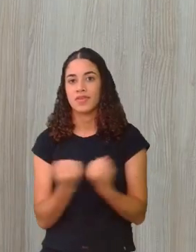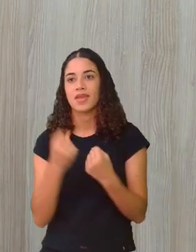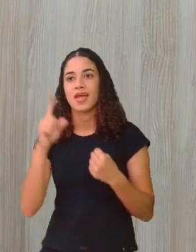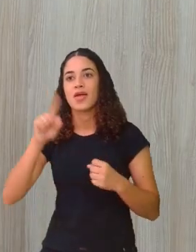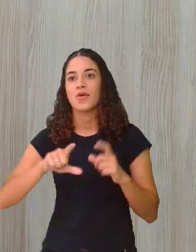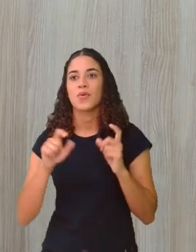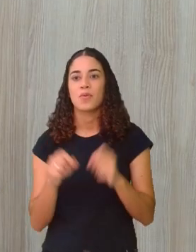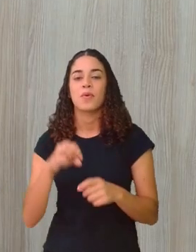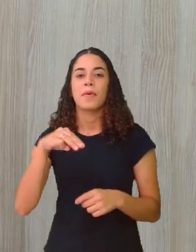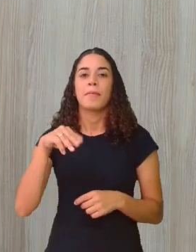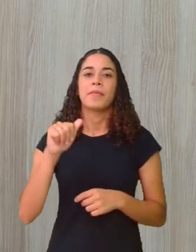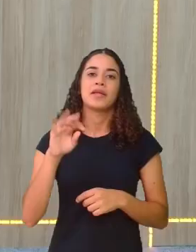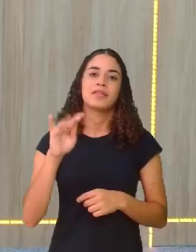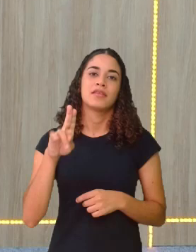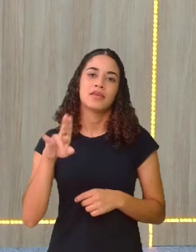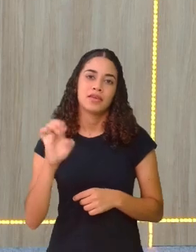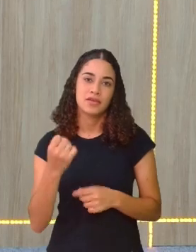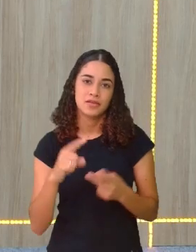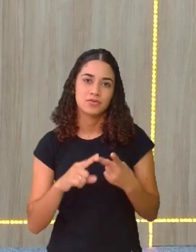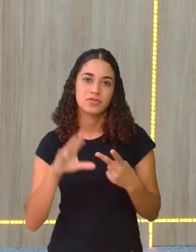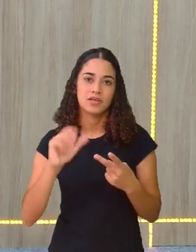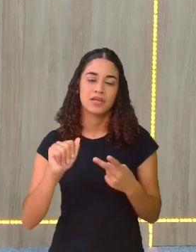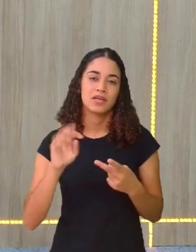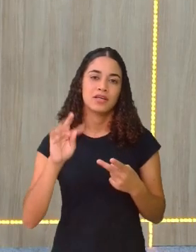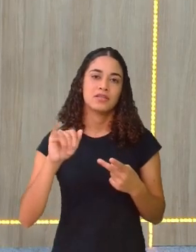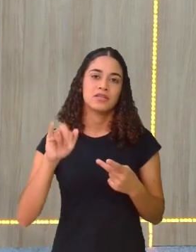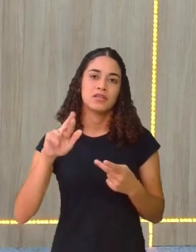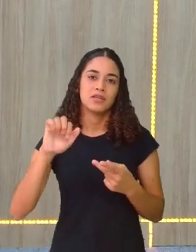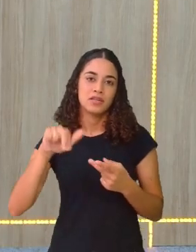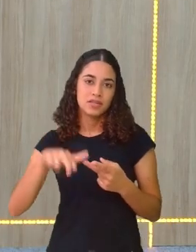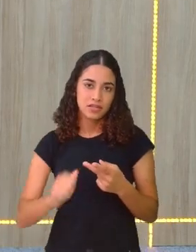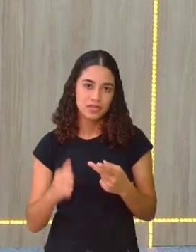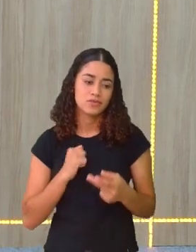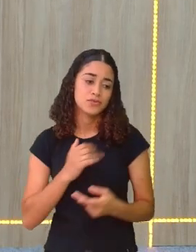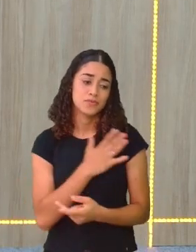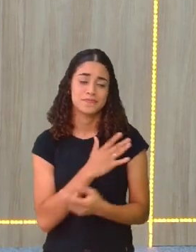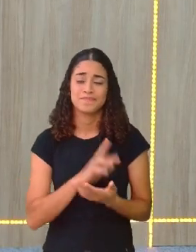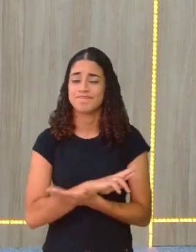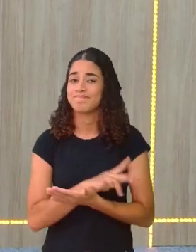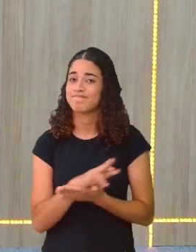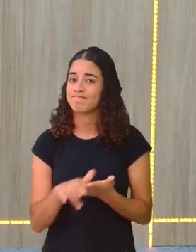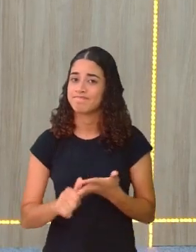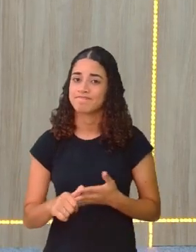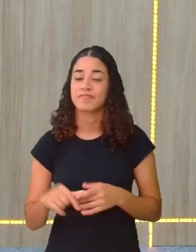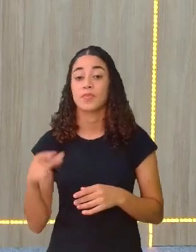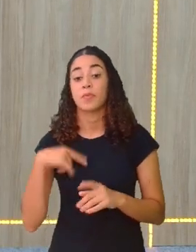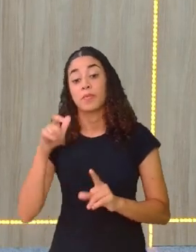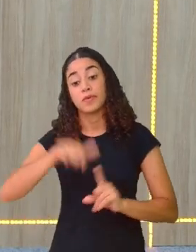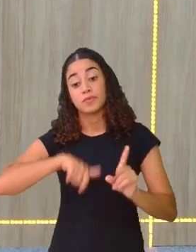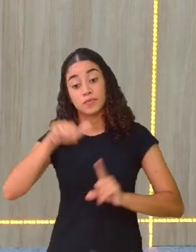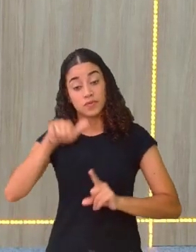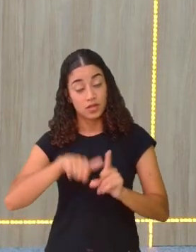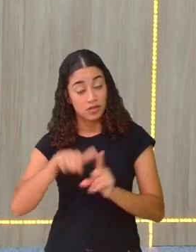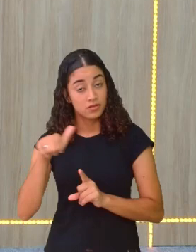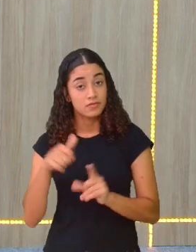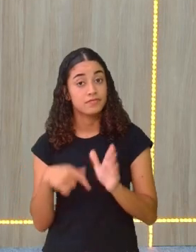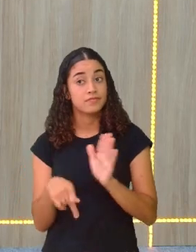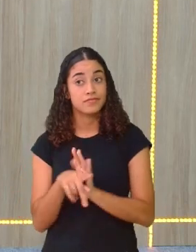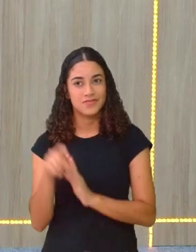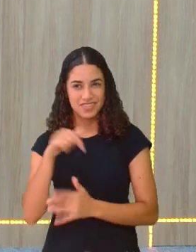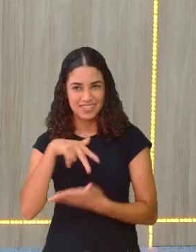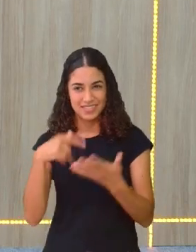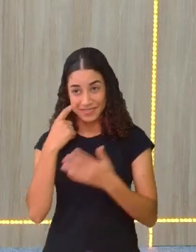próprio Capitão Marinho. Capitão Marinho. Pessoas, o Soldado. Então, esses personagens humanos do Cavalo Marinho,